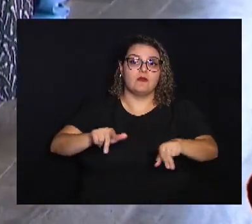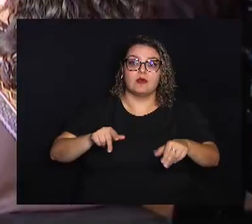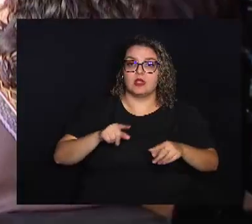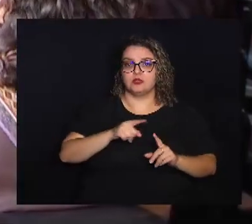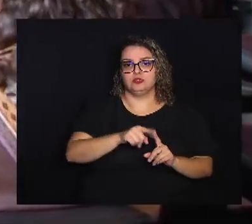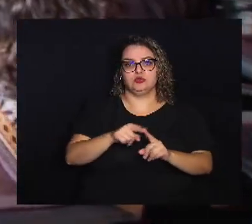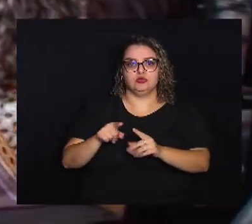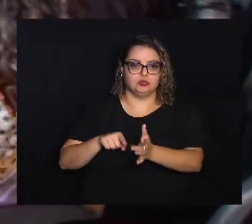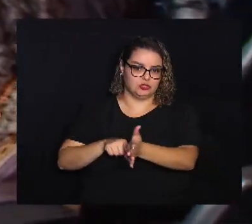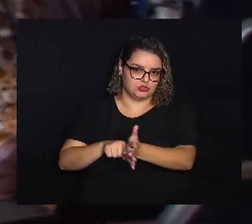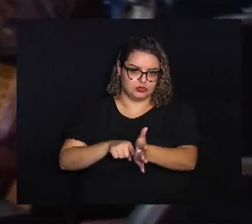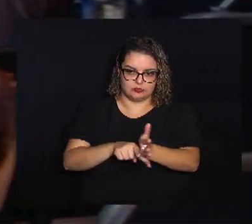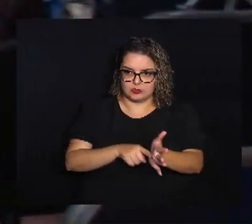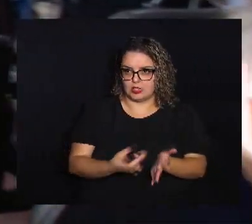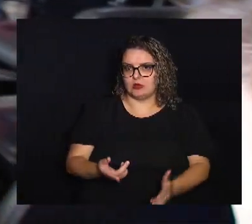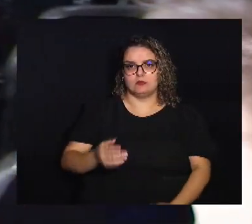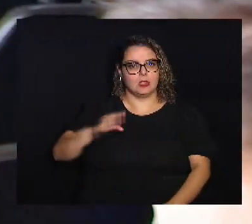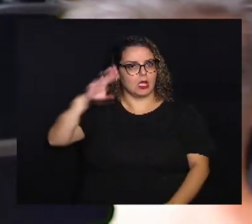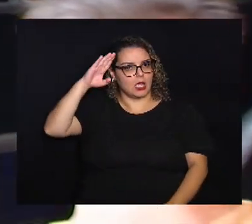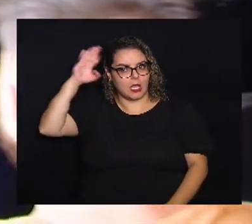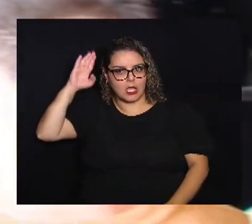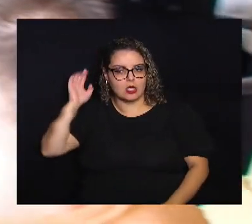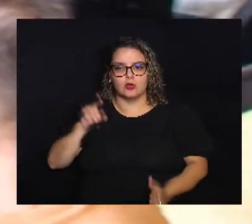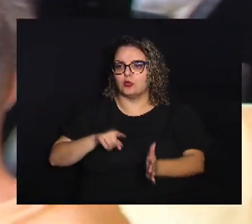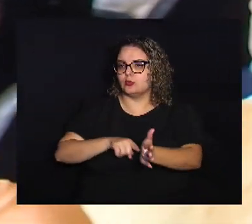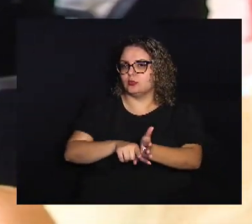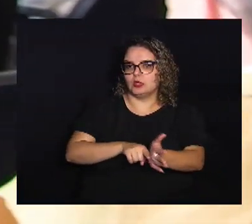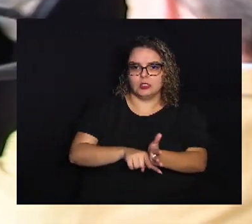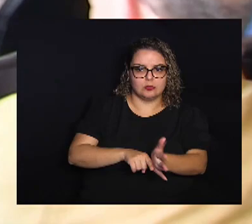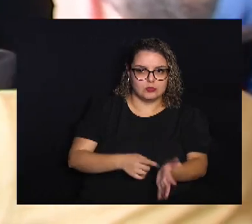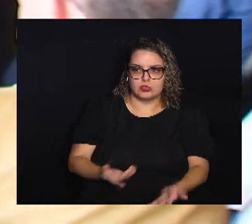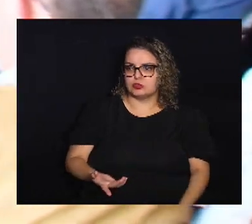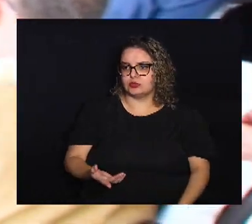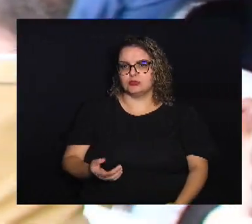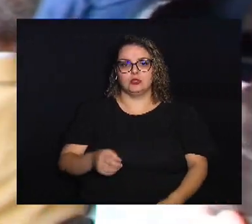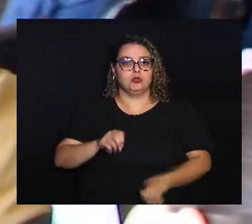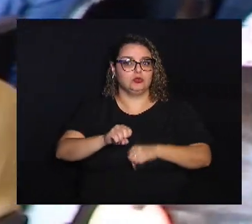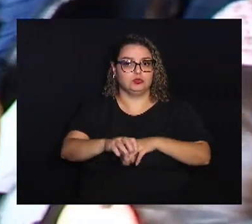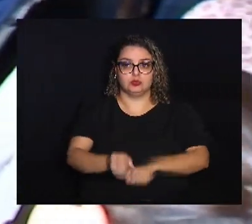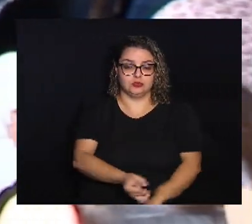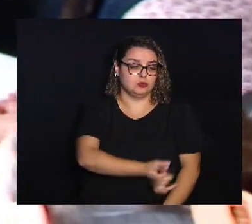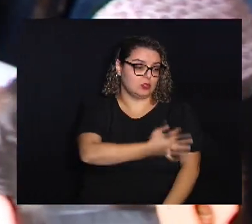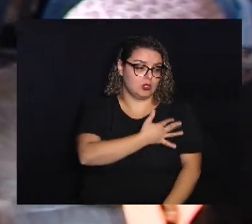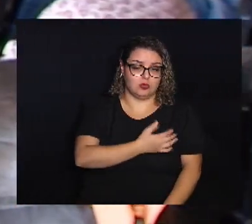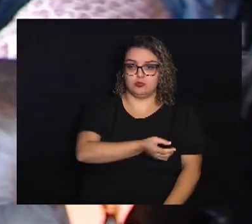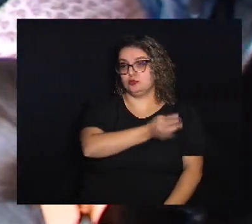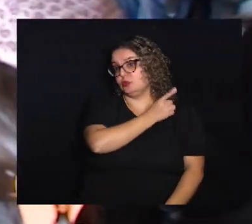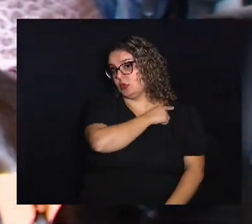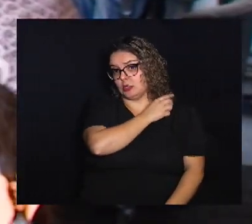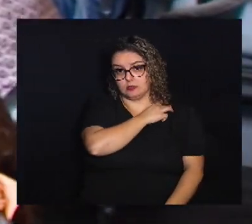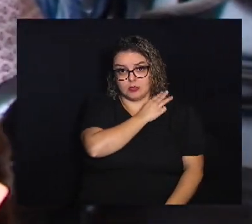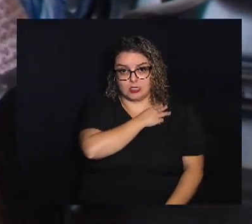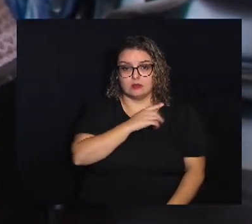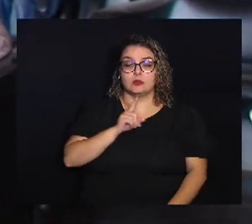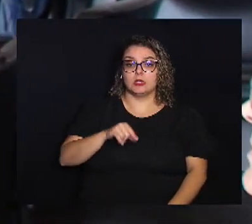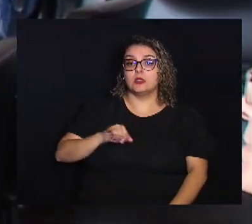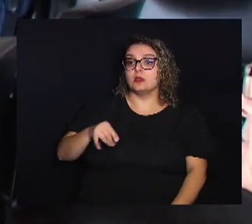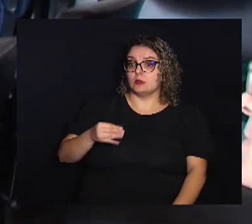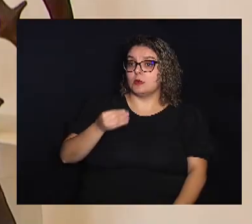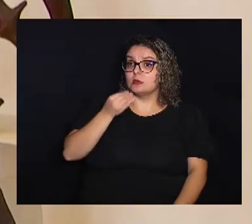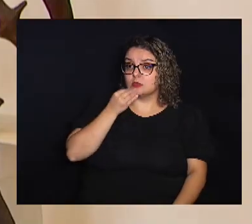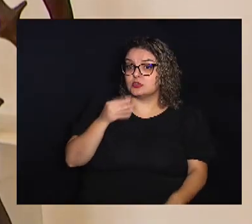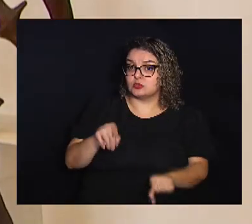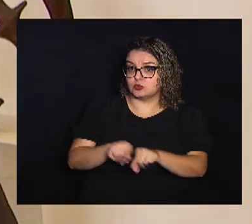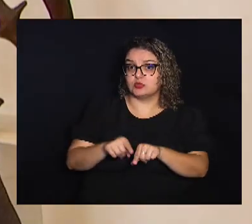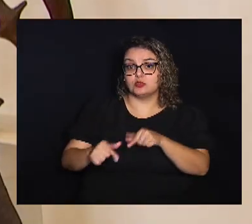pesquisa Pesquisa acadêmica Pesquisa do ensino Fundamental Ensino médio E é uma oportunidade De fazer um